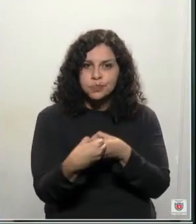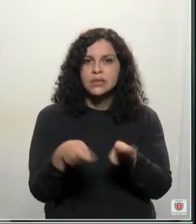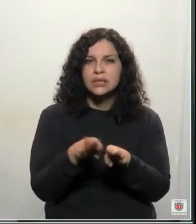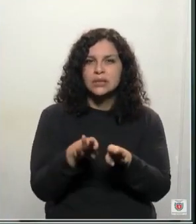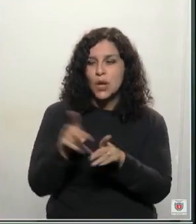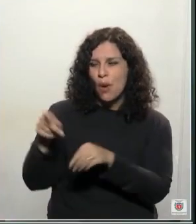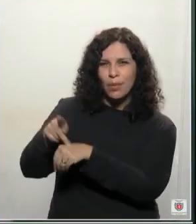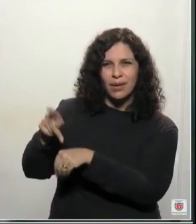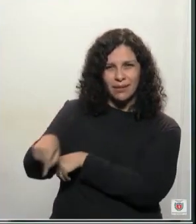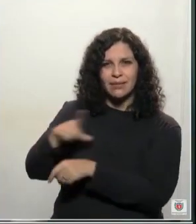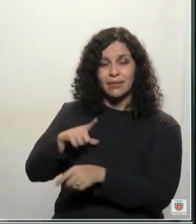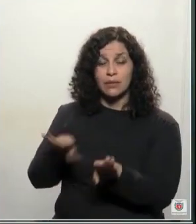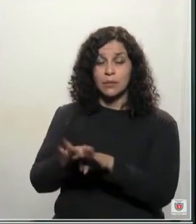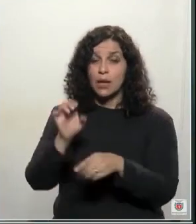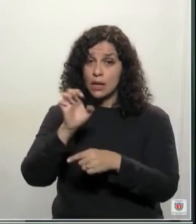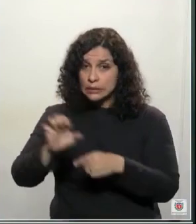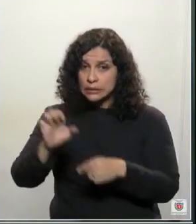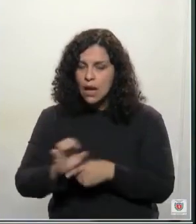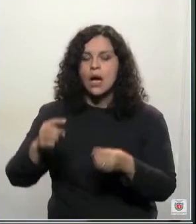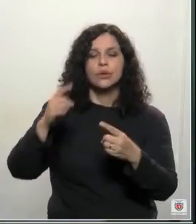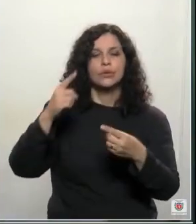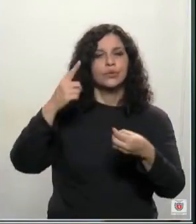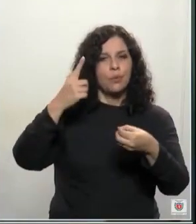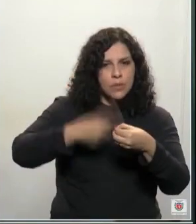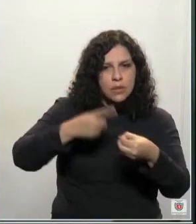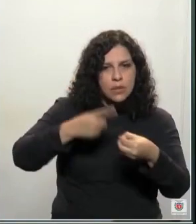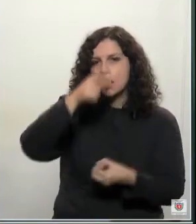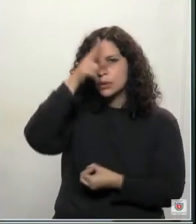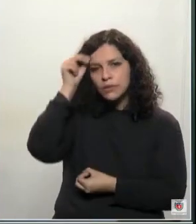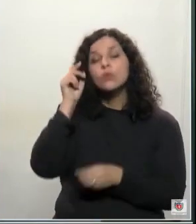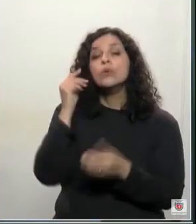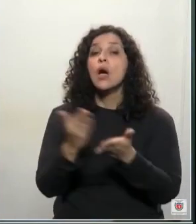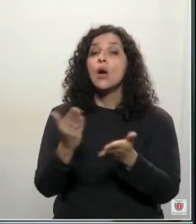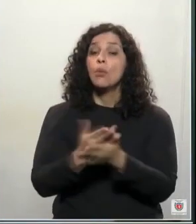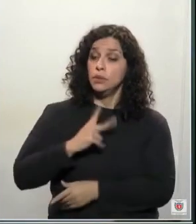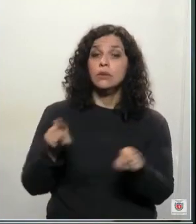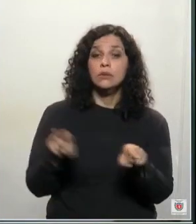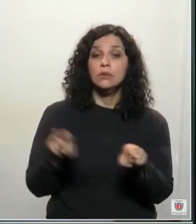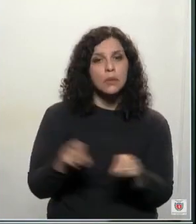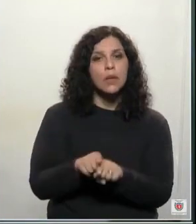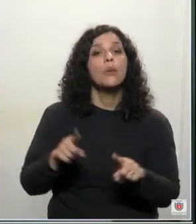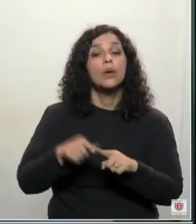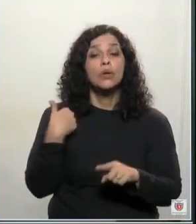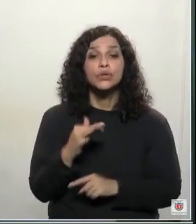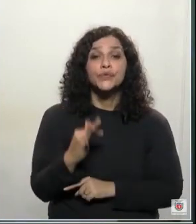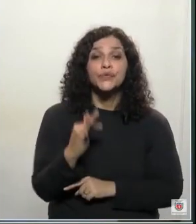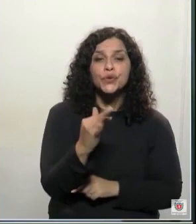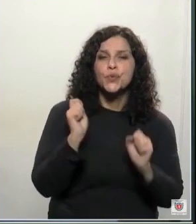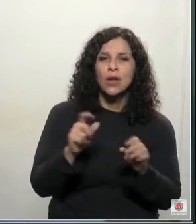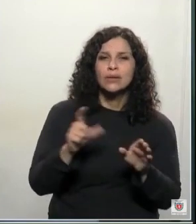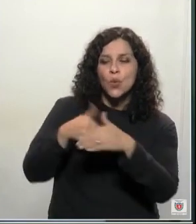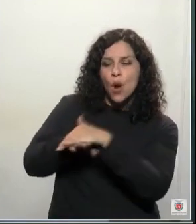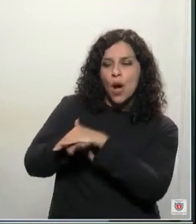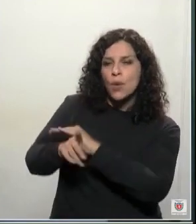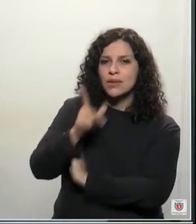unidades de conservação estaduais e municipais e particulares também, inclusive, para que a gente possa produzir